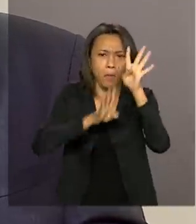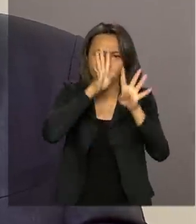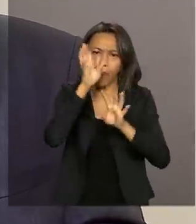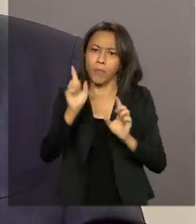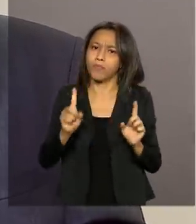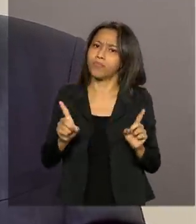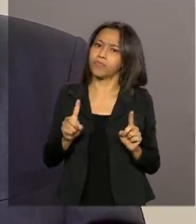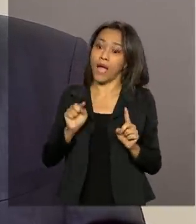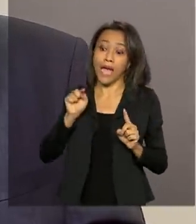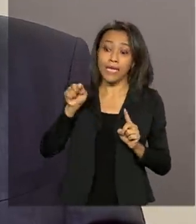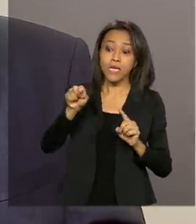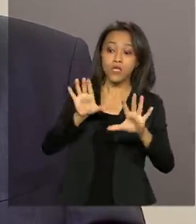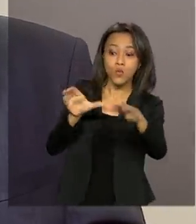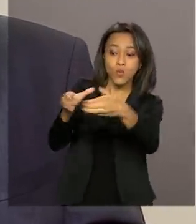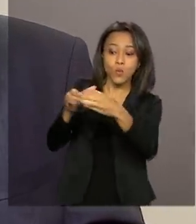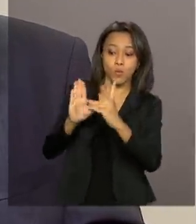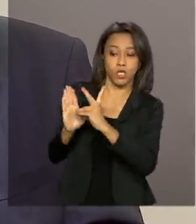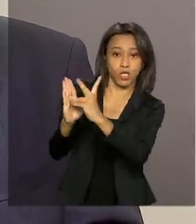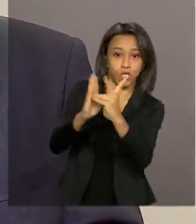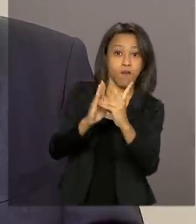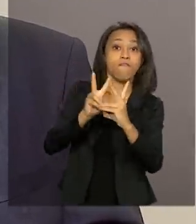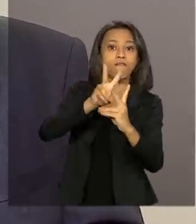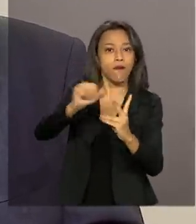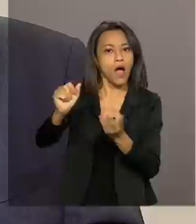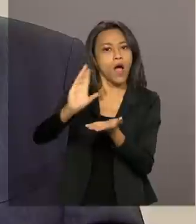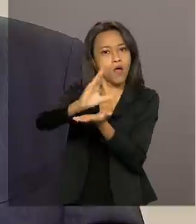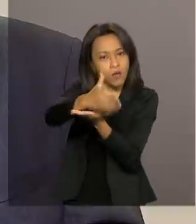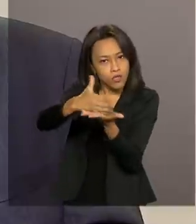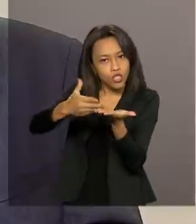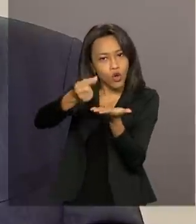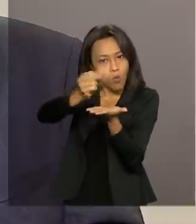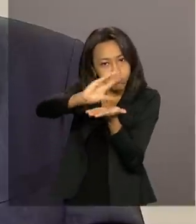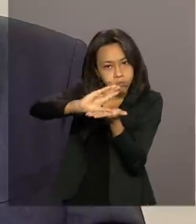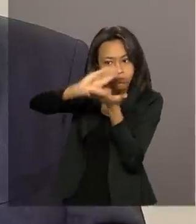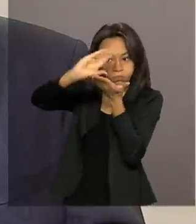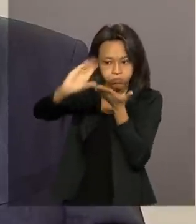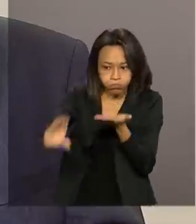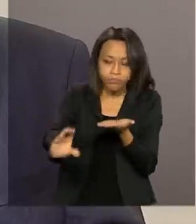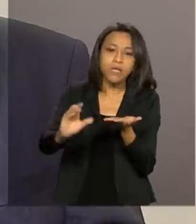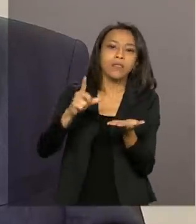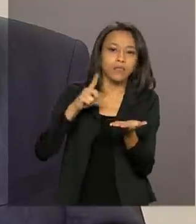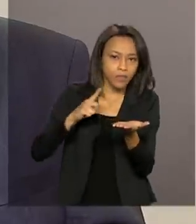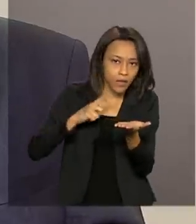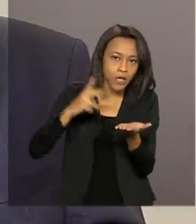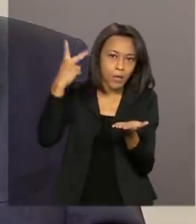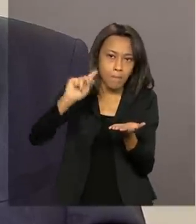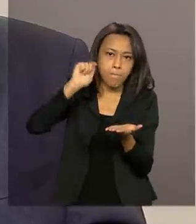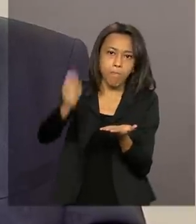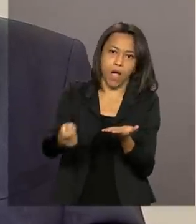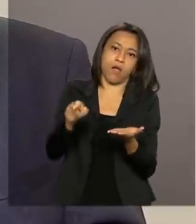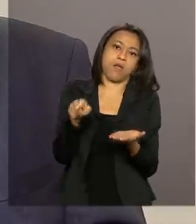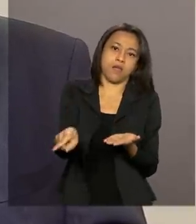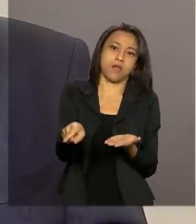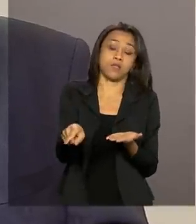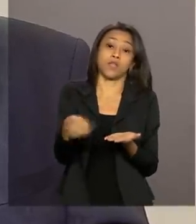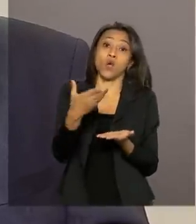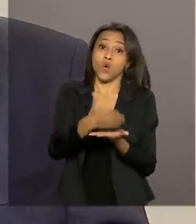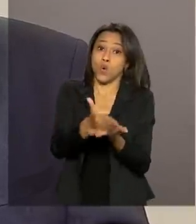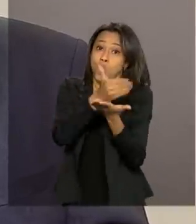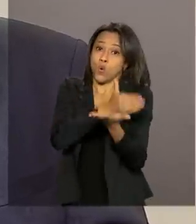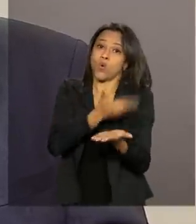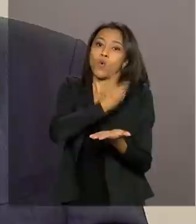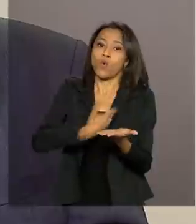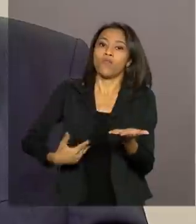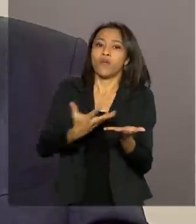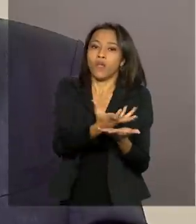Aquele grupo, aquela etnia indígena, vai receber recursos. Então, vai terá seus royalties pagos. O Estado brasileiro